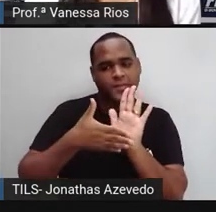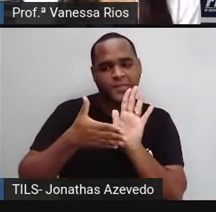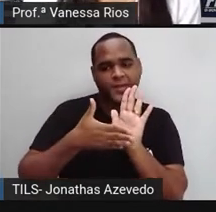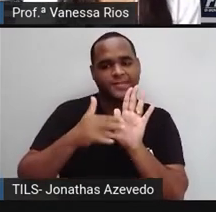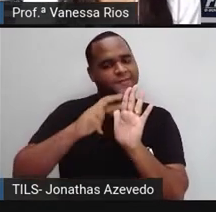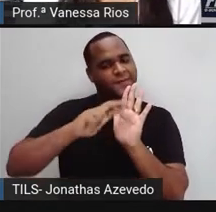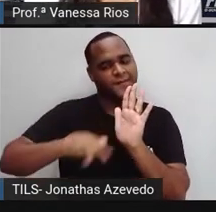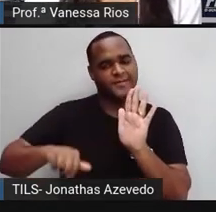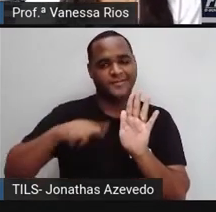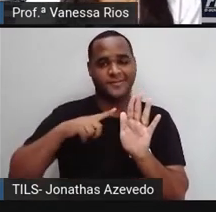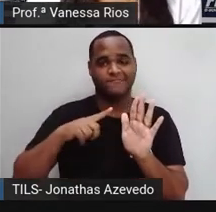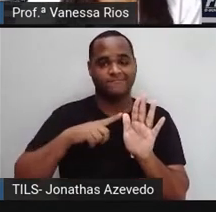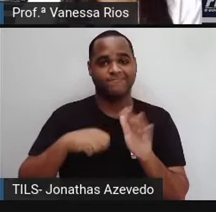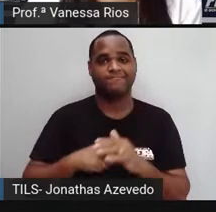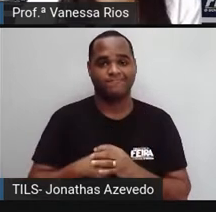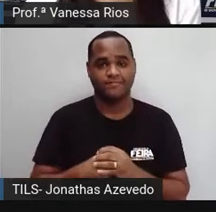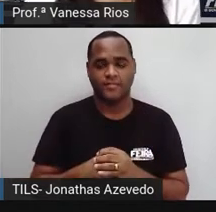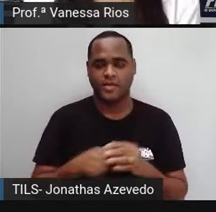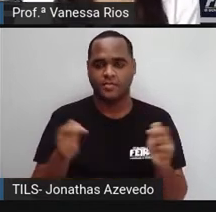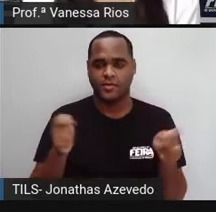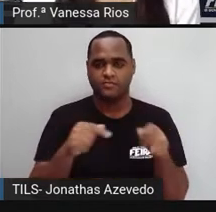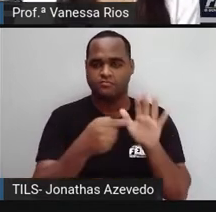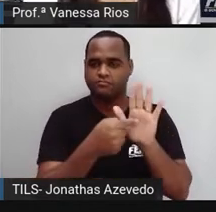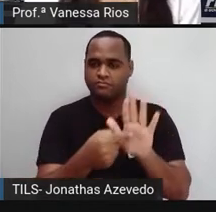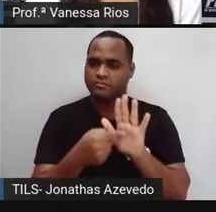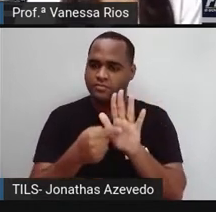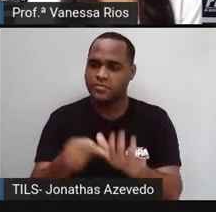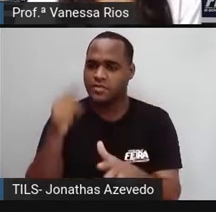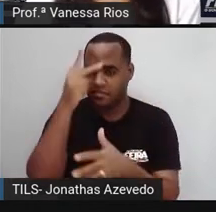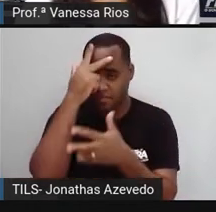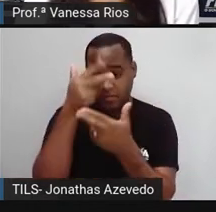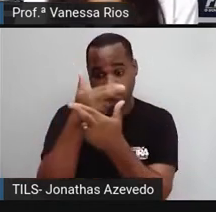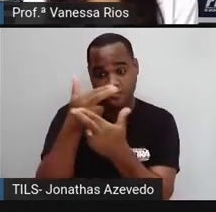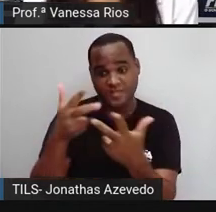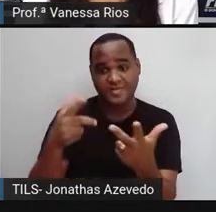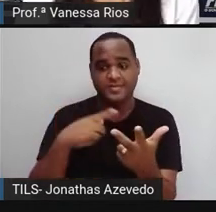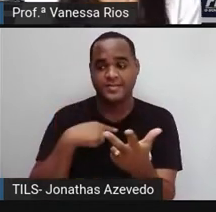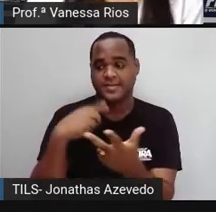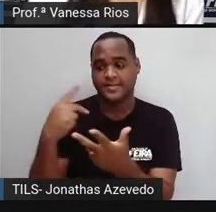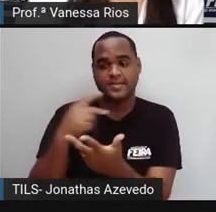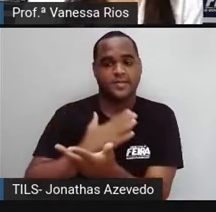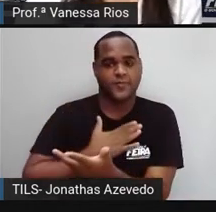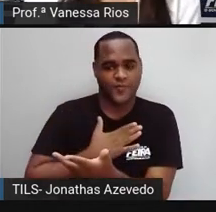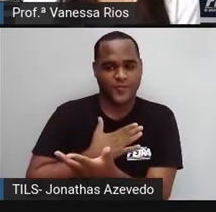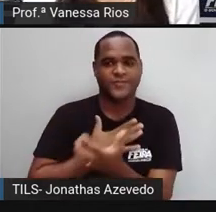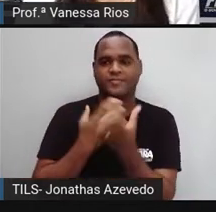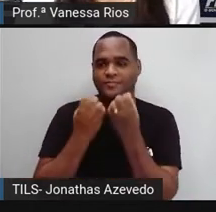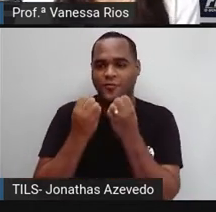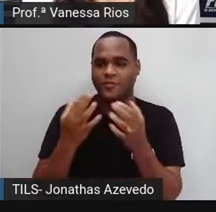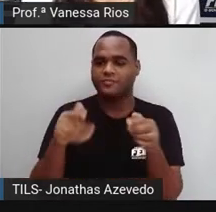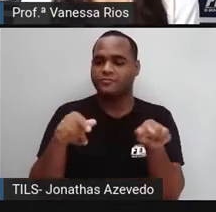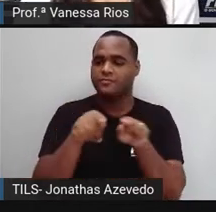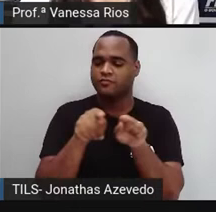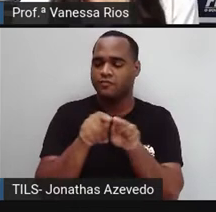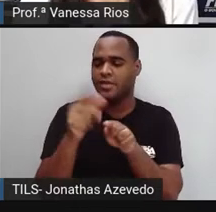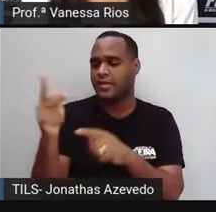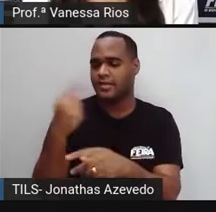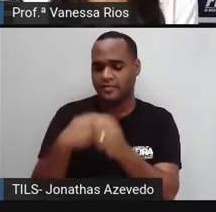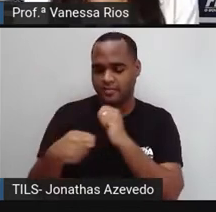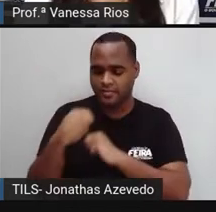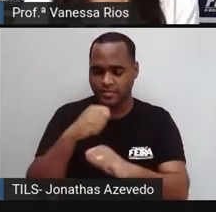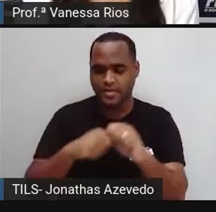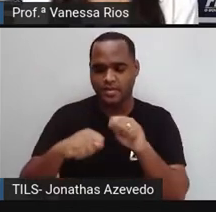que vão atendendo as necessidades, os interesses das pessoas e fazendo com que a economia